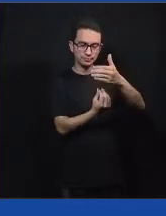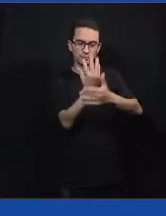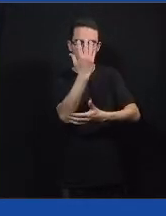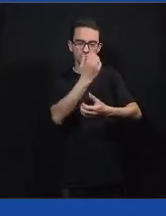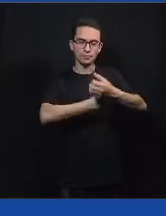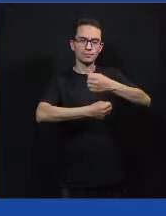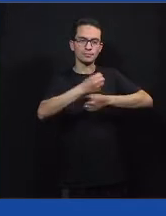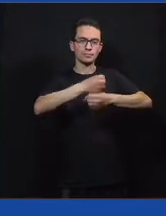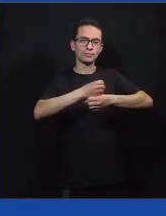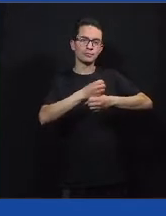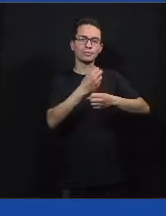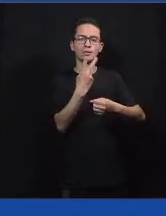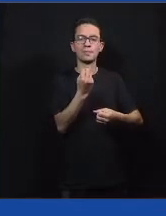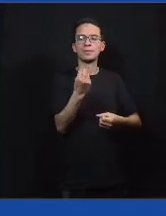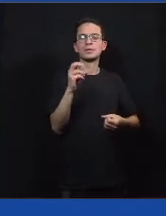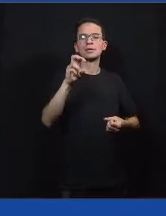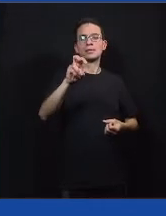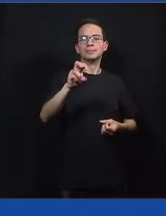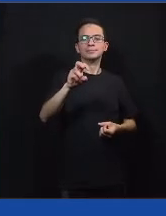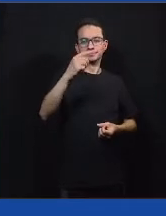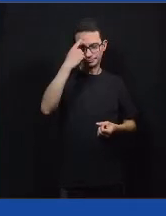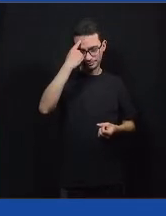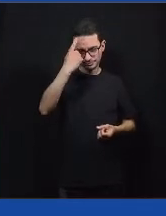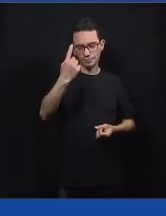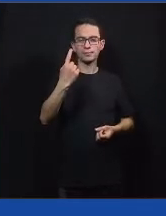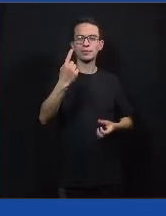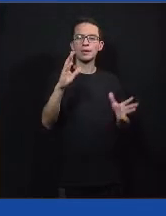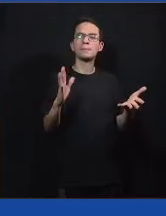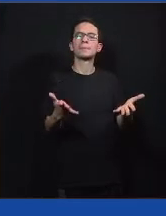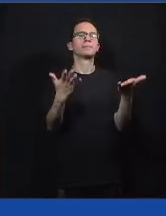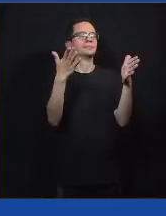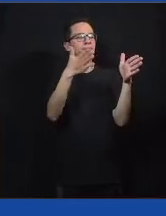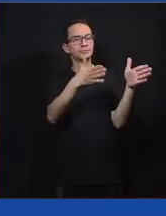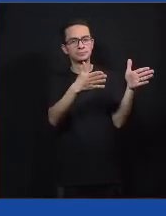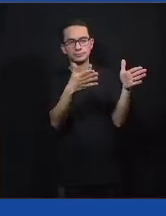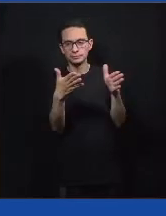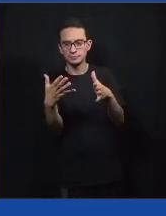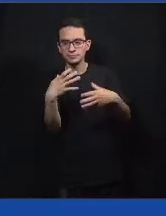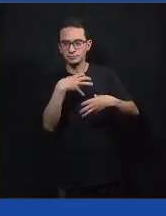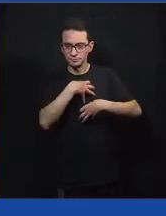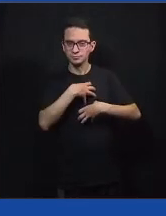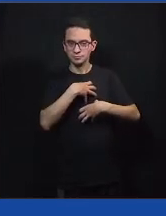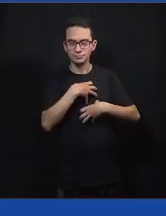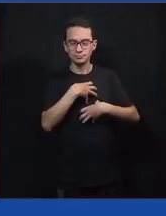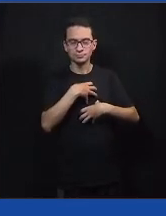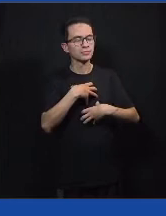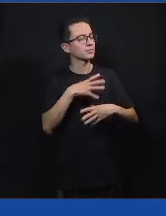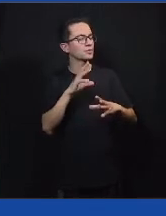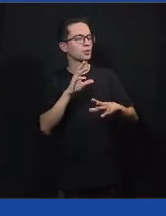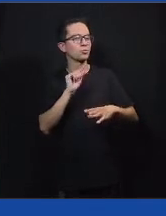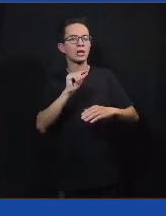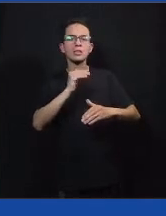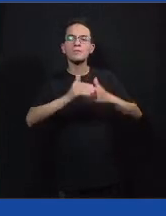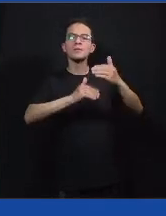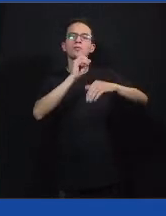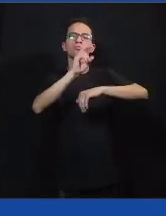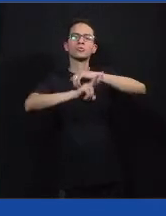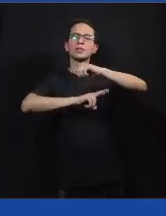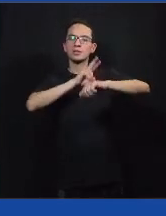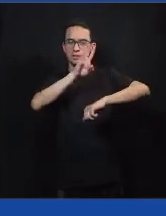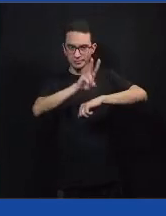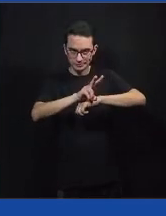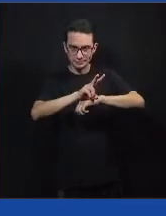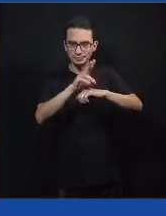facilitar e apoiar processos para promover soluções para o desenvolvimento sustentável. Então, para a gente conseguir